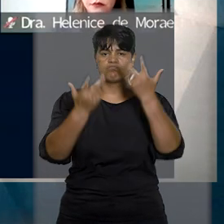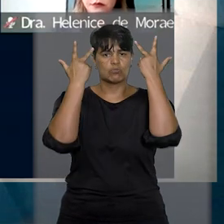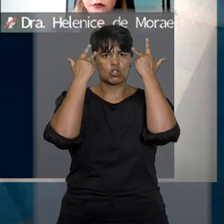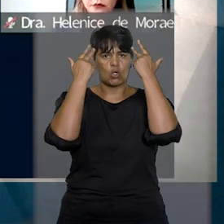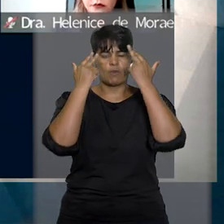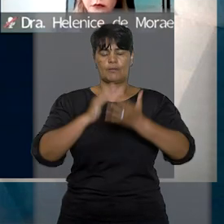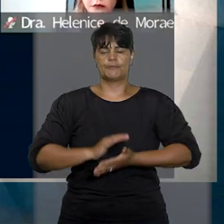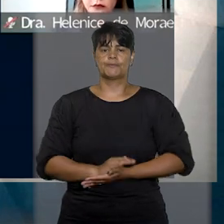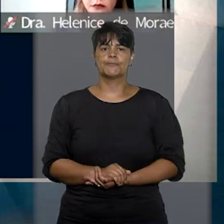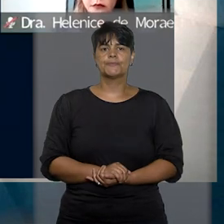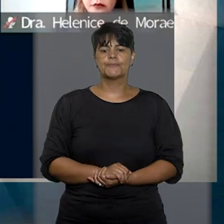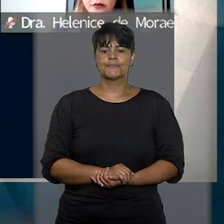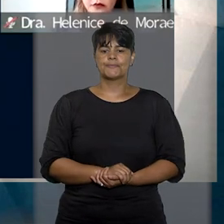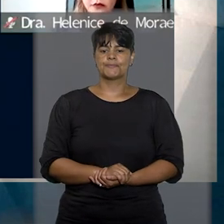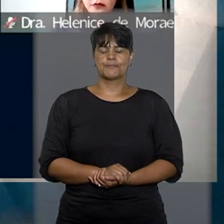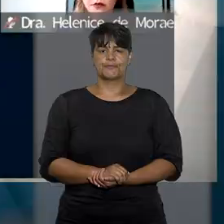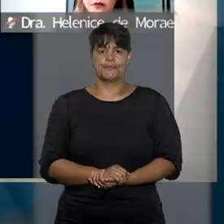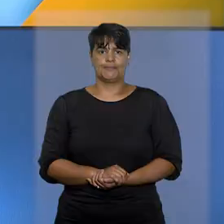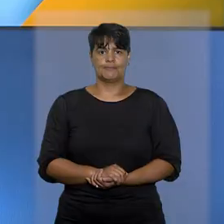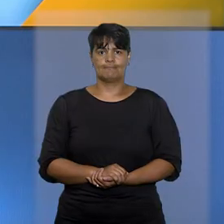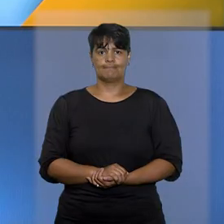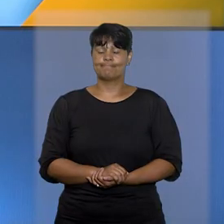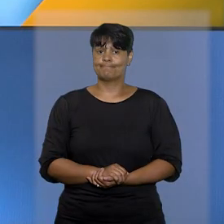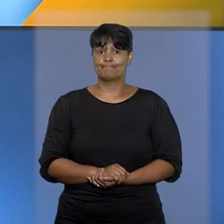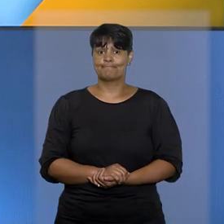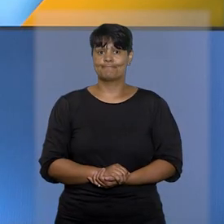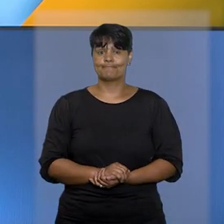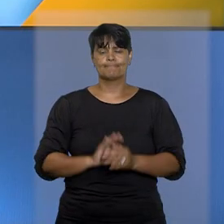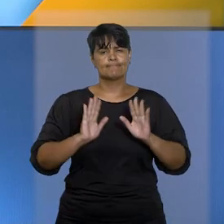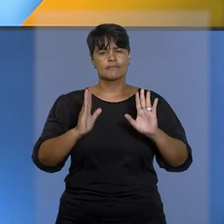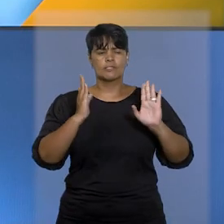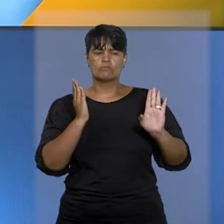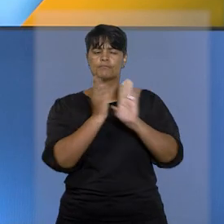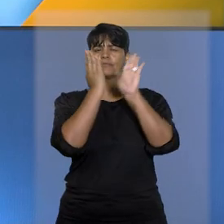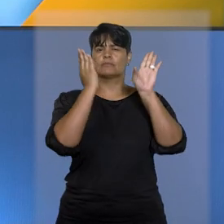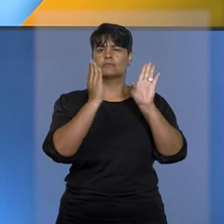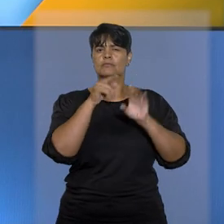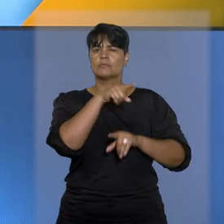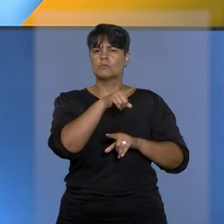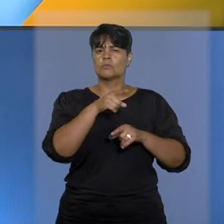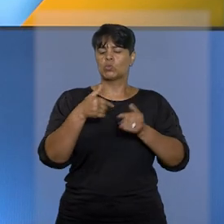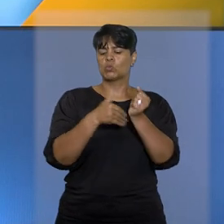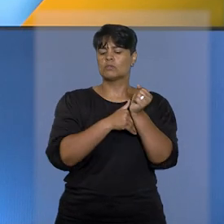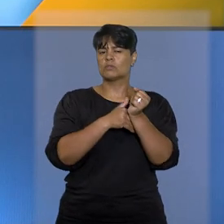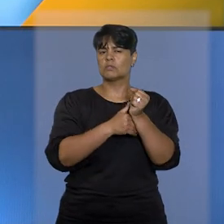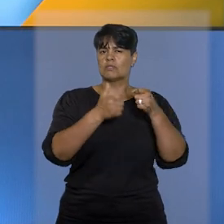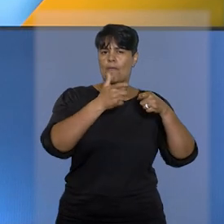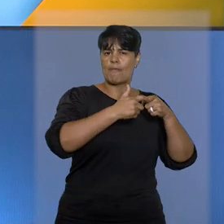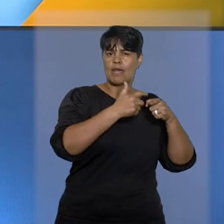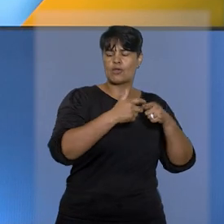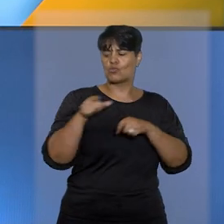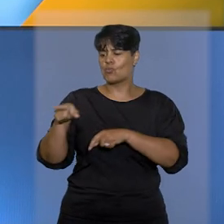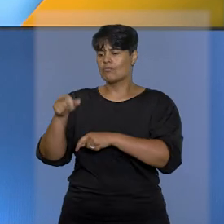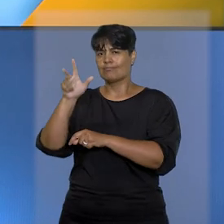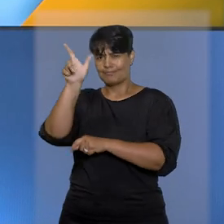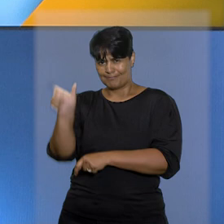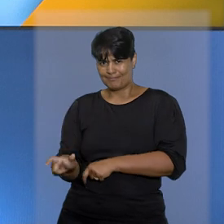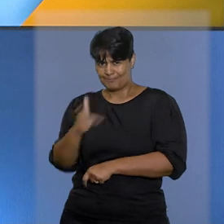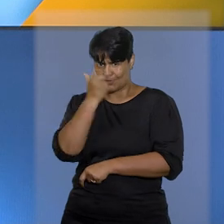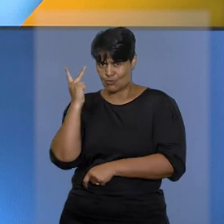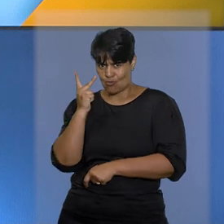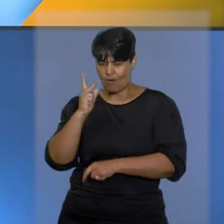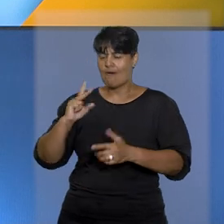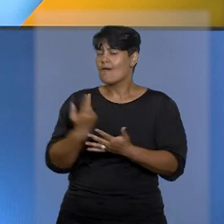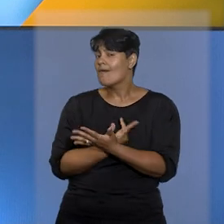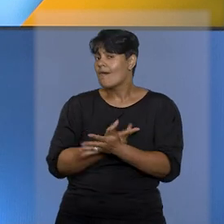análise das demais teses defensivas. A constatação de quebra do sigilo profissional entre médico e paciente